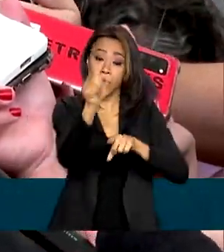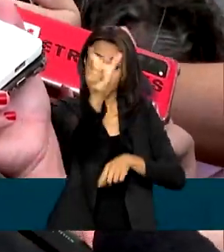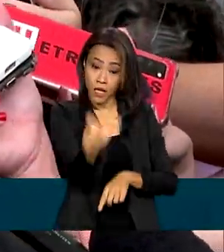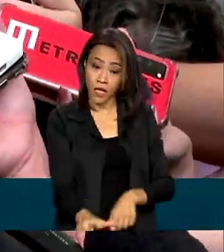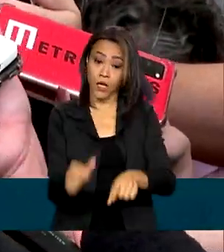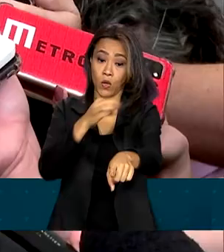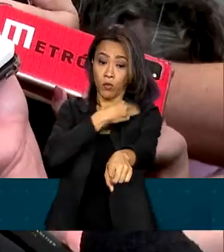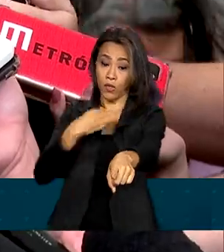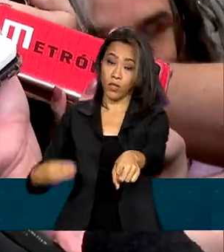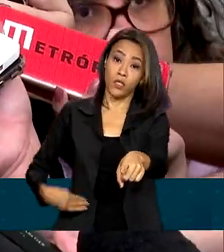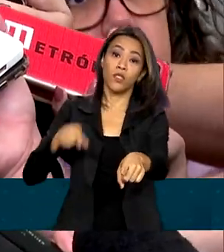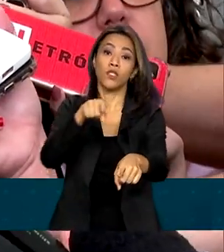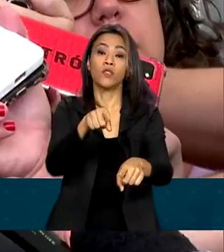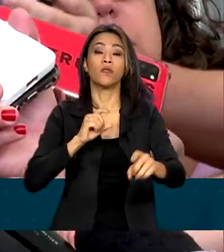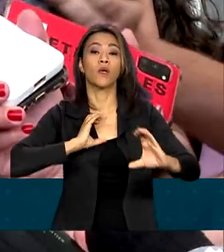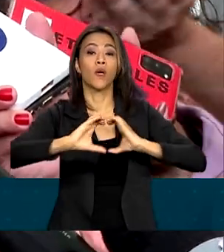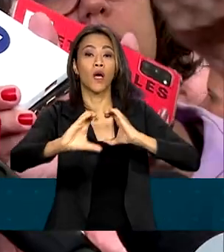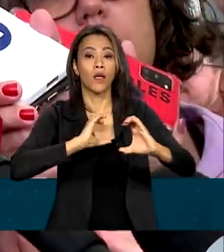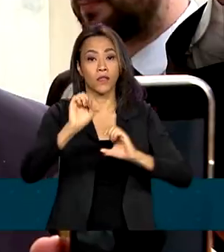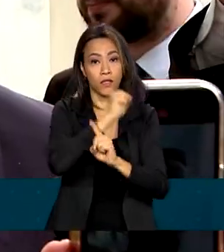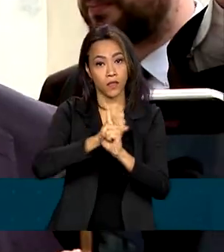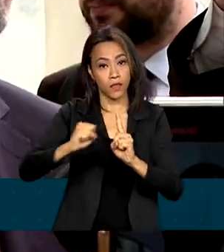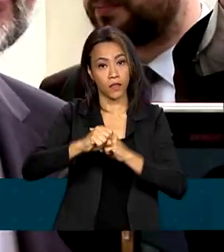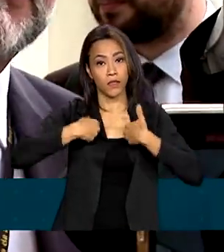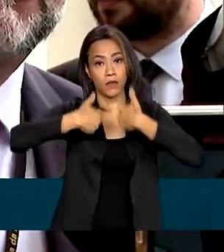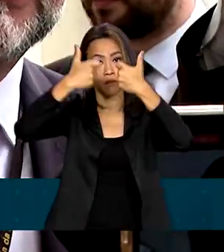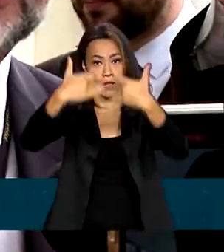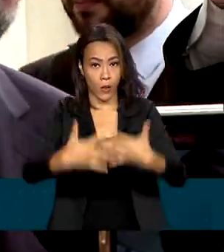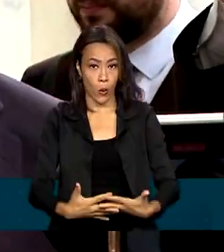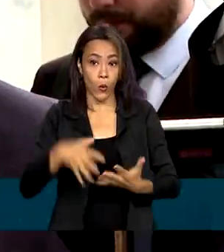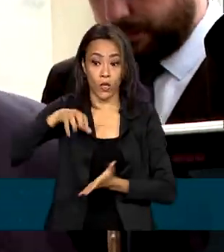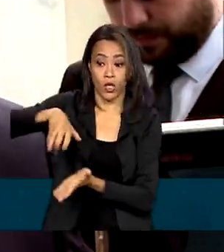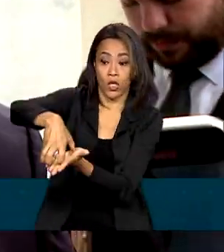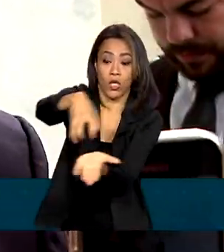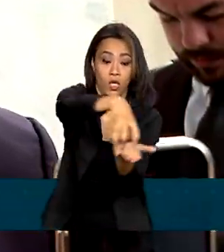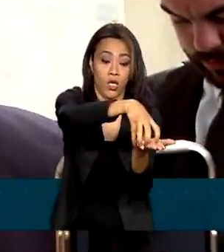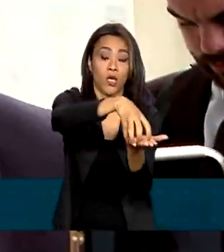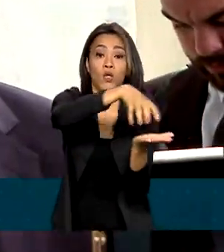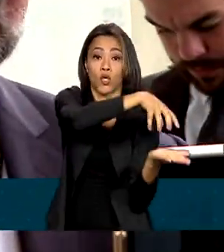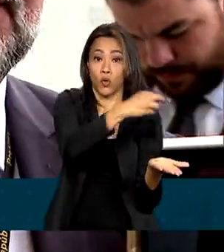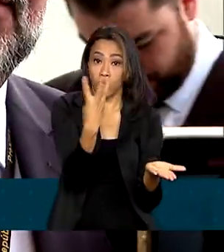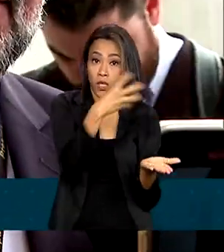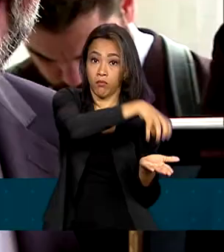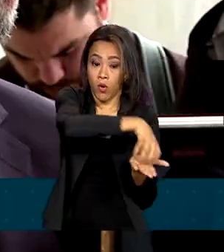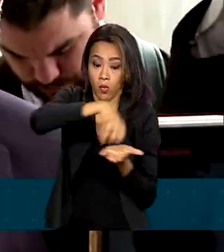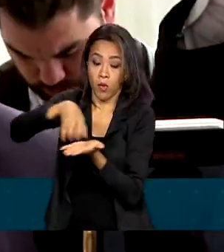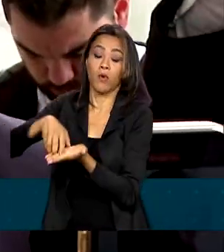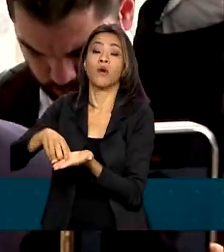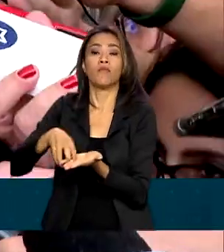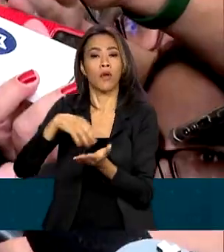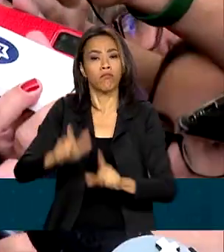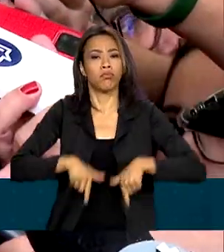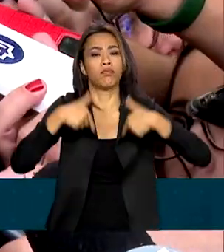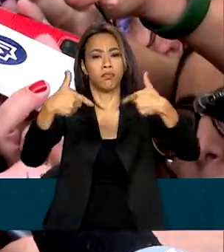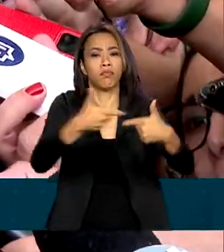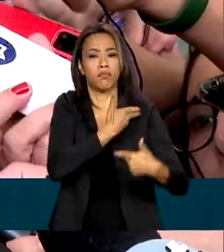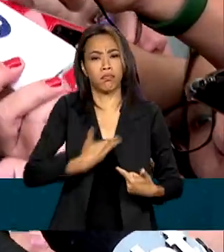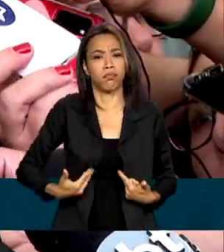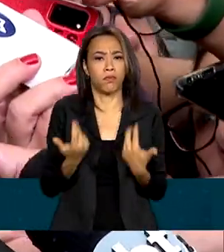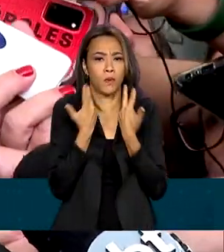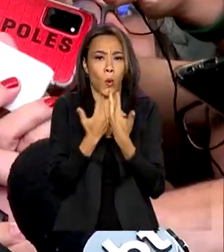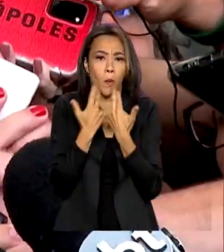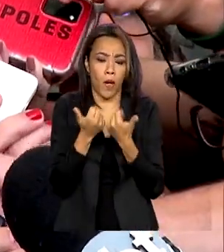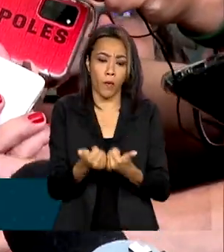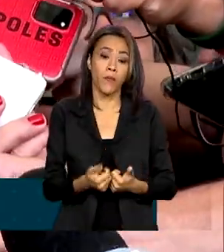Secretaria de Comunicação Social, ressaltou que as instituições estão funcionando dentro da normalidade. Queremos também que o